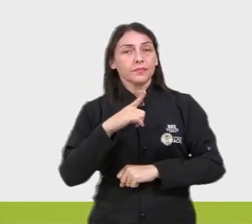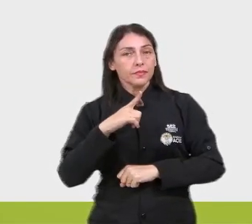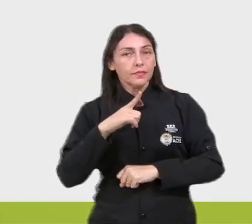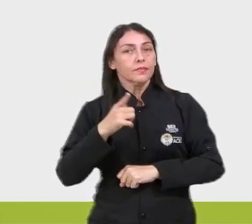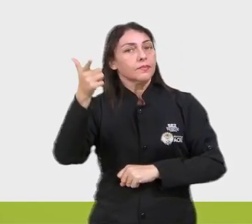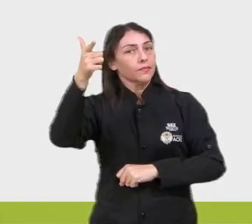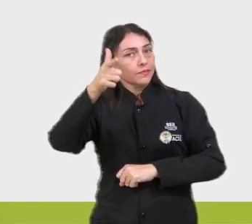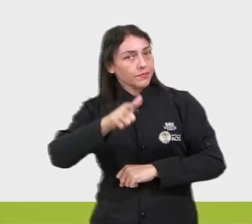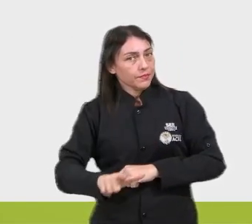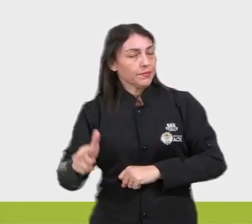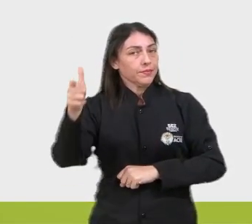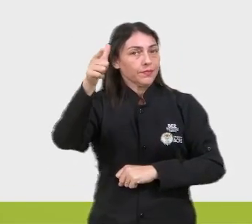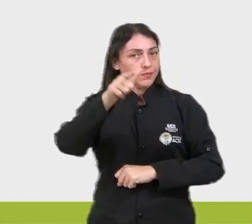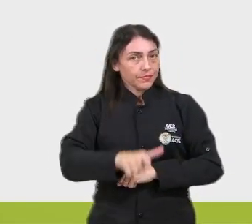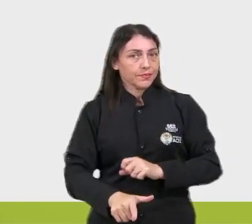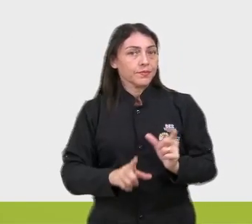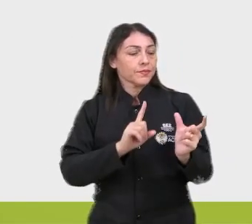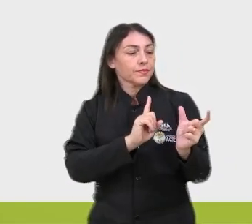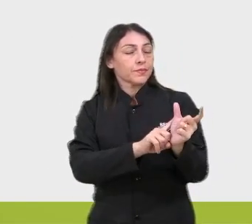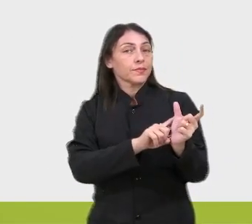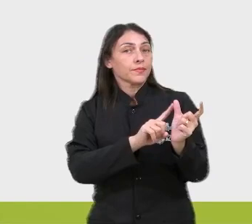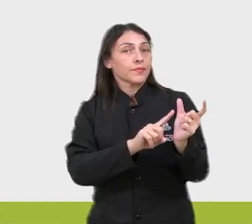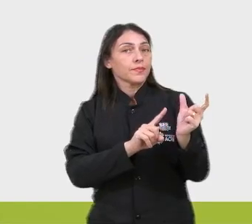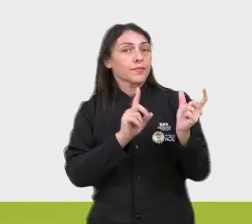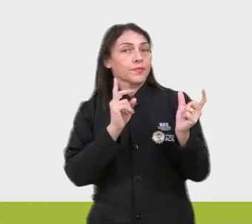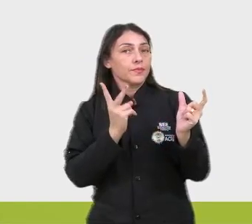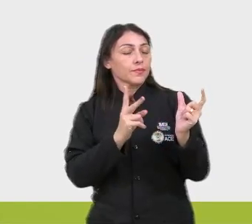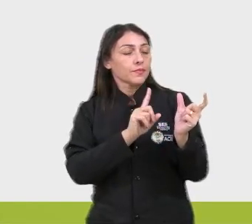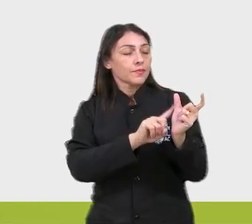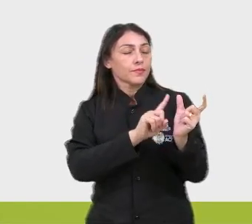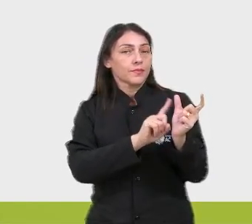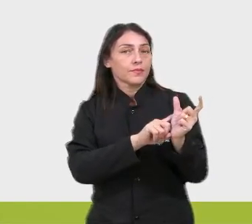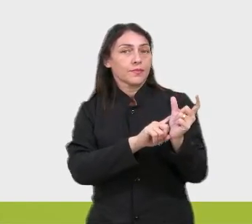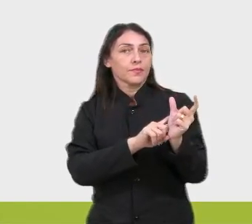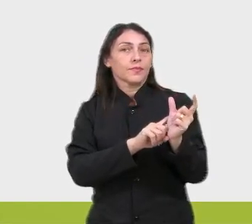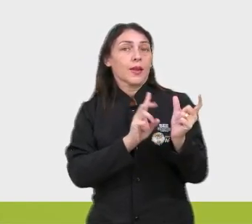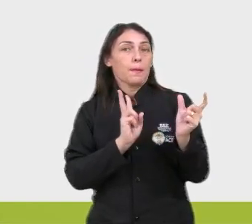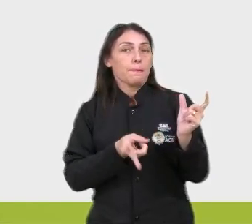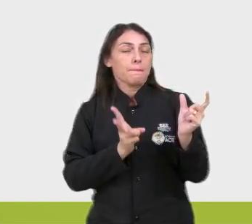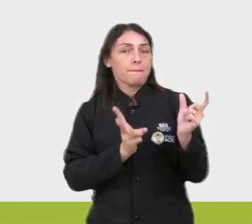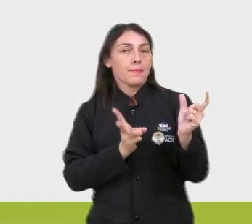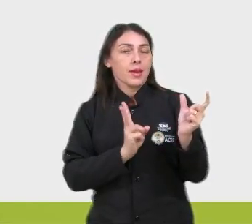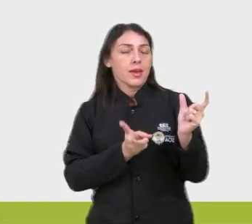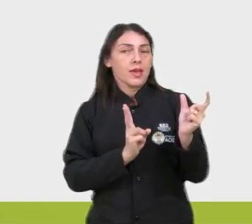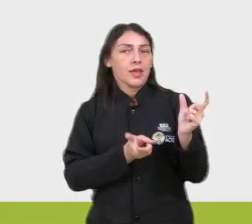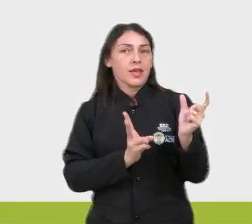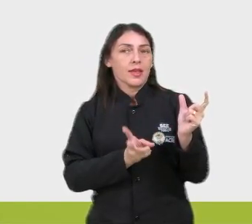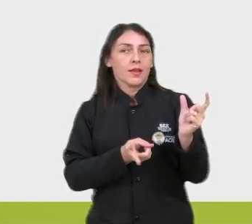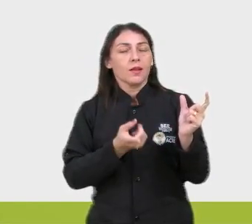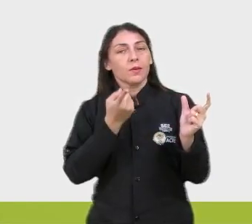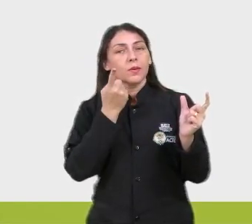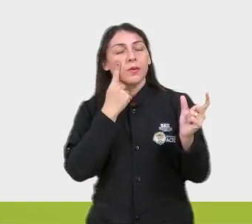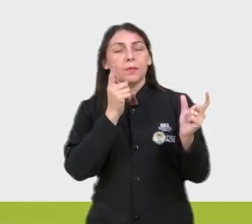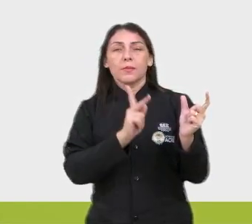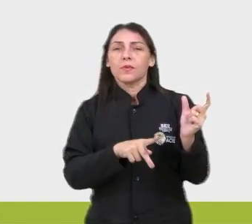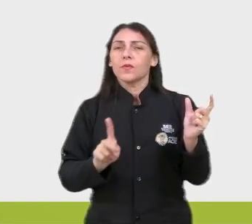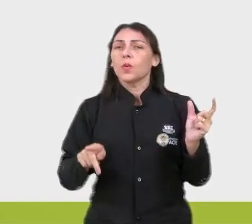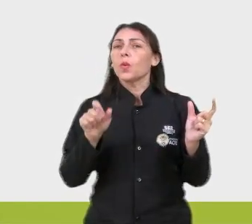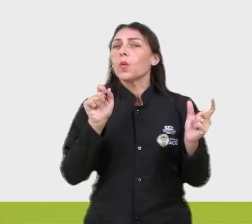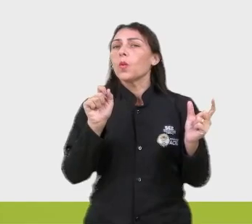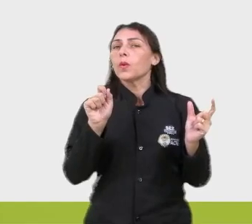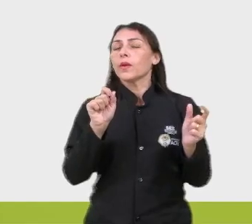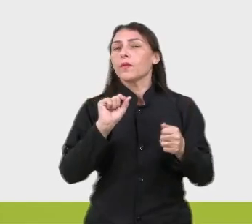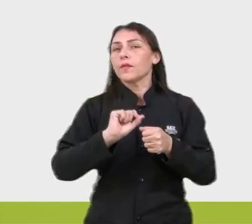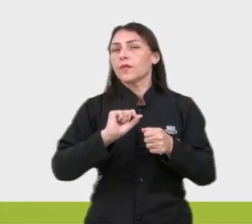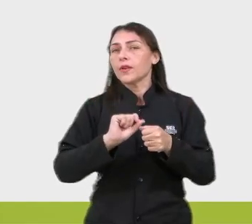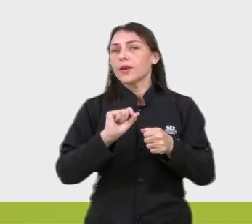repetição de duas palavras, né? A repetição da mesma palavra, na verdade. Então, professor, o que eu